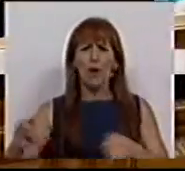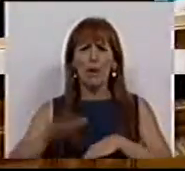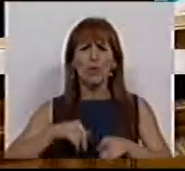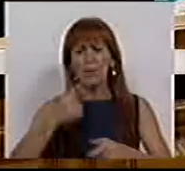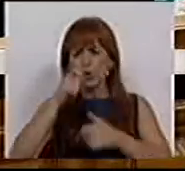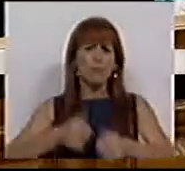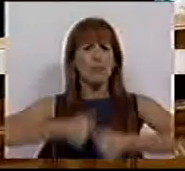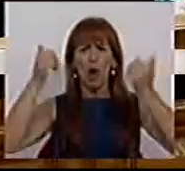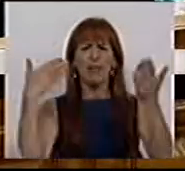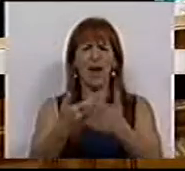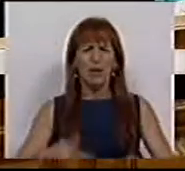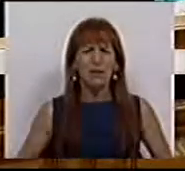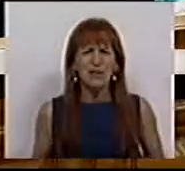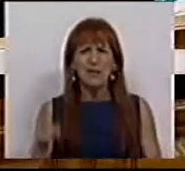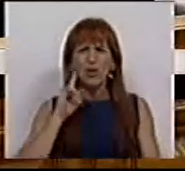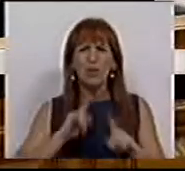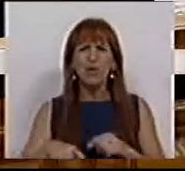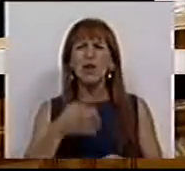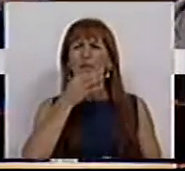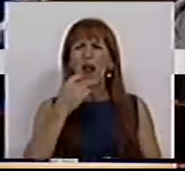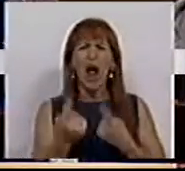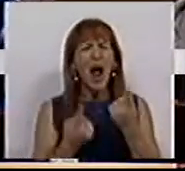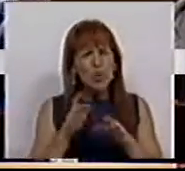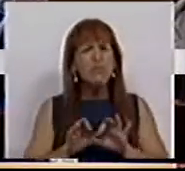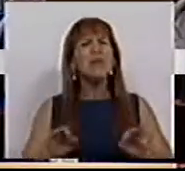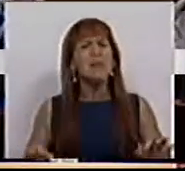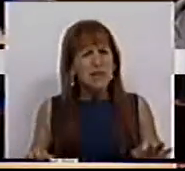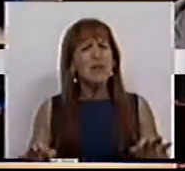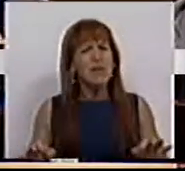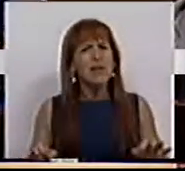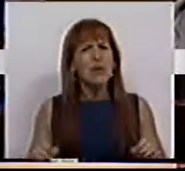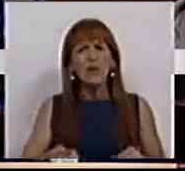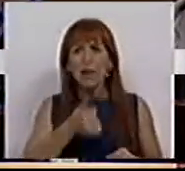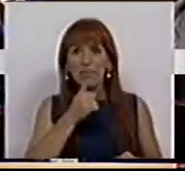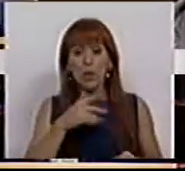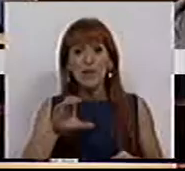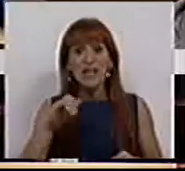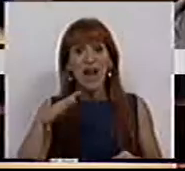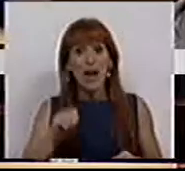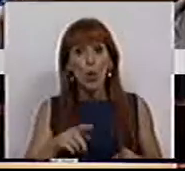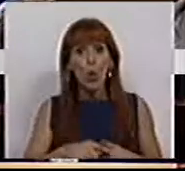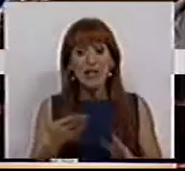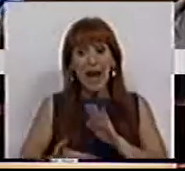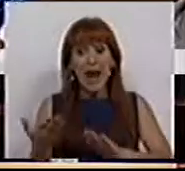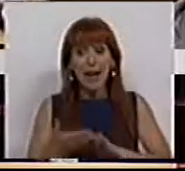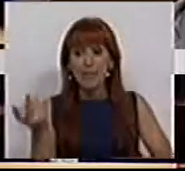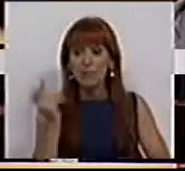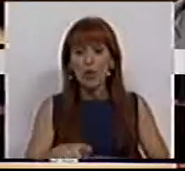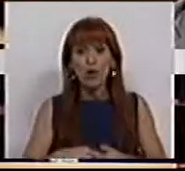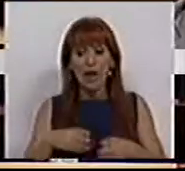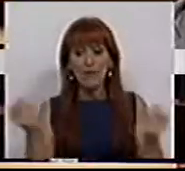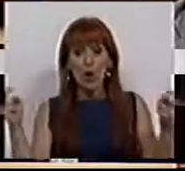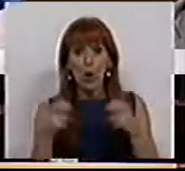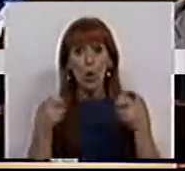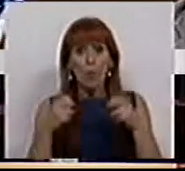feita para que as pessoas fiquem melhor, Sra. Deputada. Vamos lá falar com alguma seriedade. A medida da CES era uma medida de emergência para